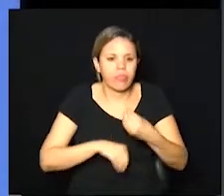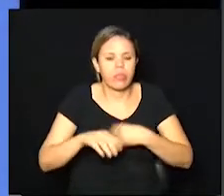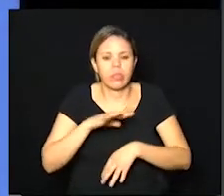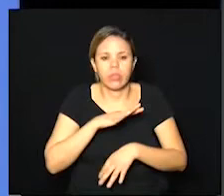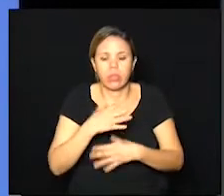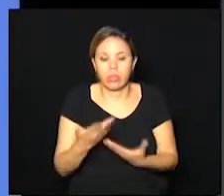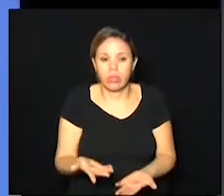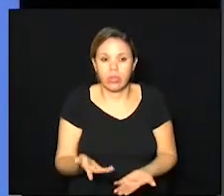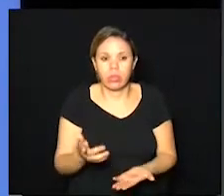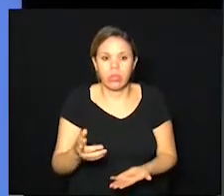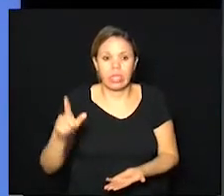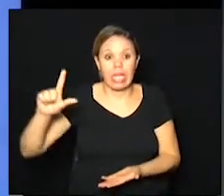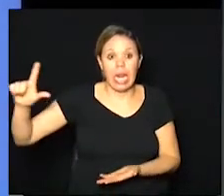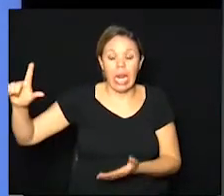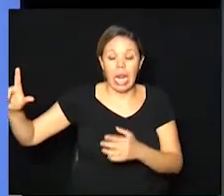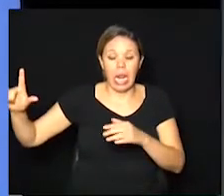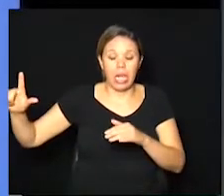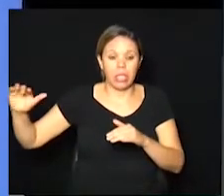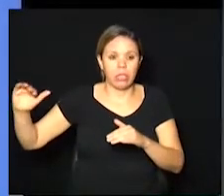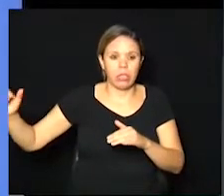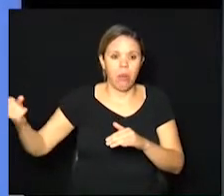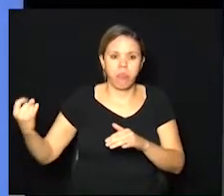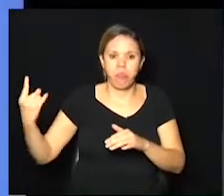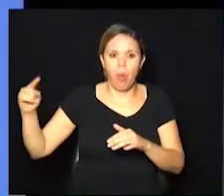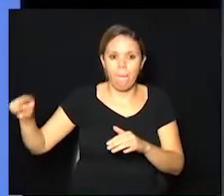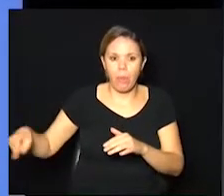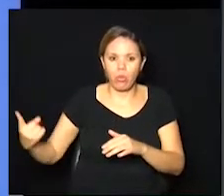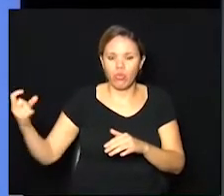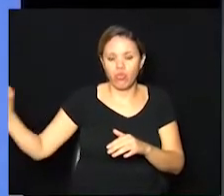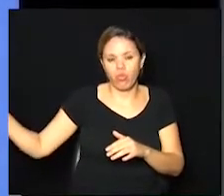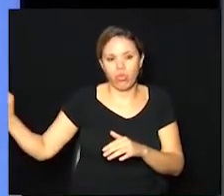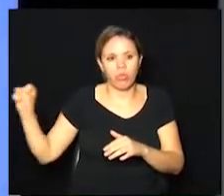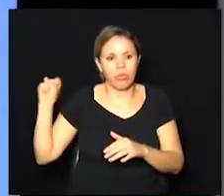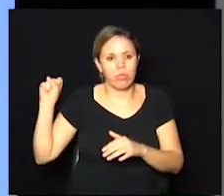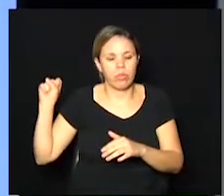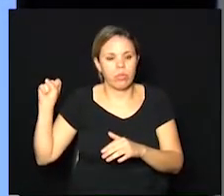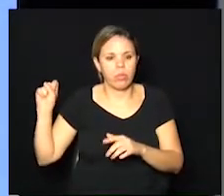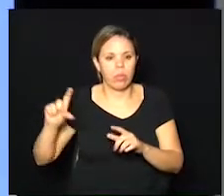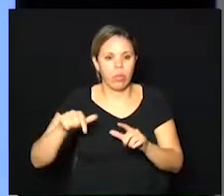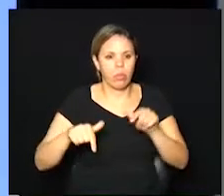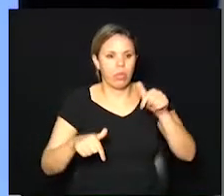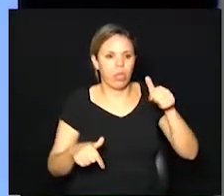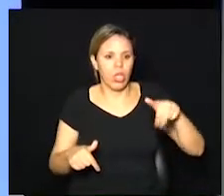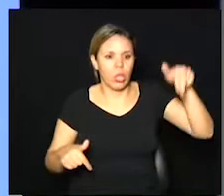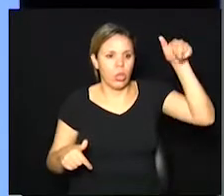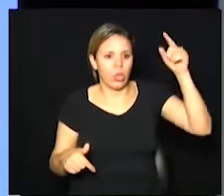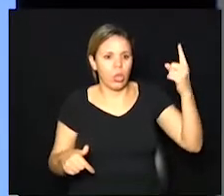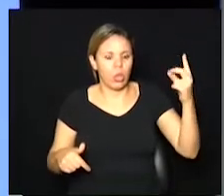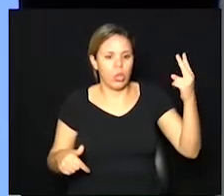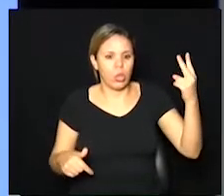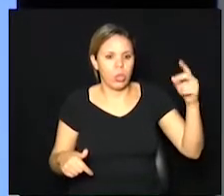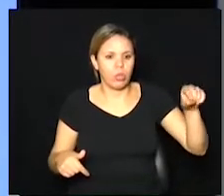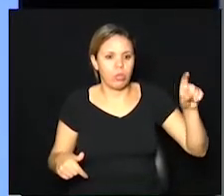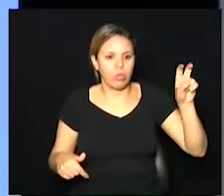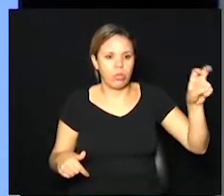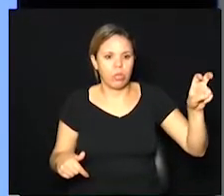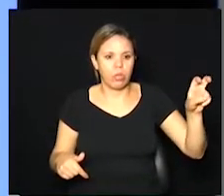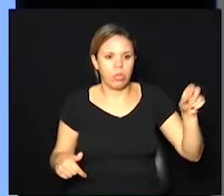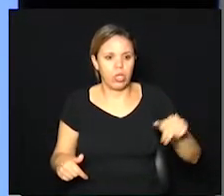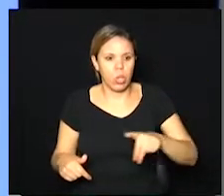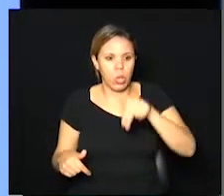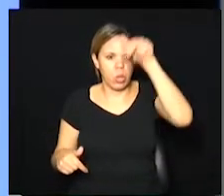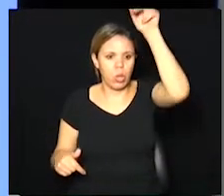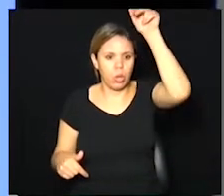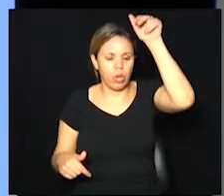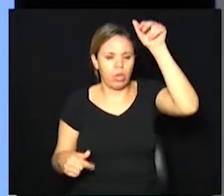senhor tem na região leste uma prevalência de 1.18 depois na norte 2.5 a noroeste é a mais alta